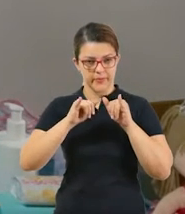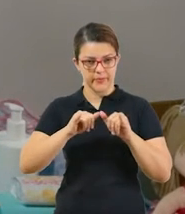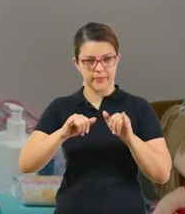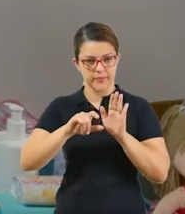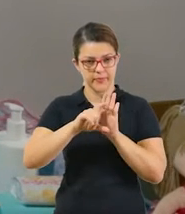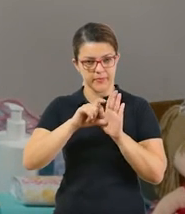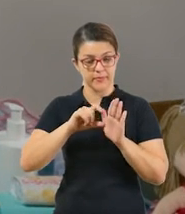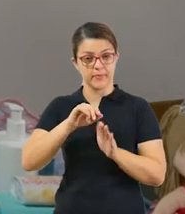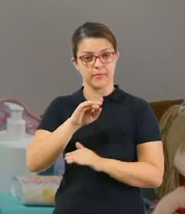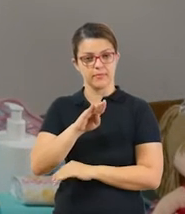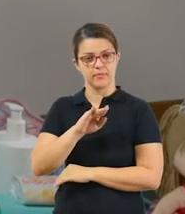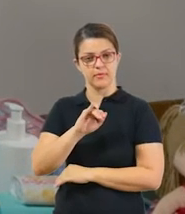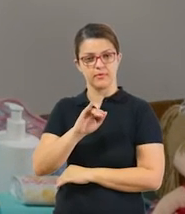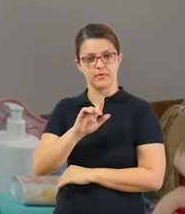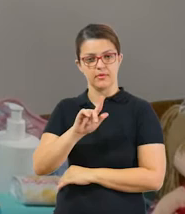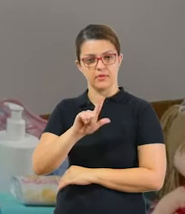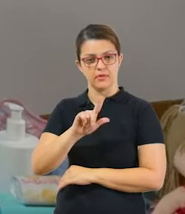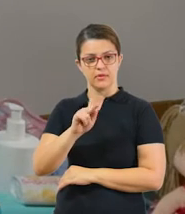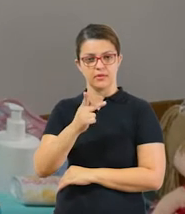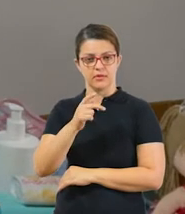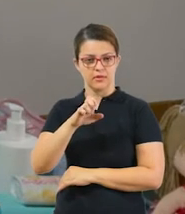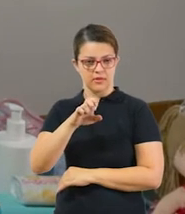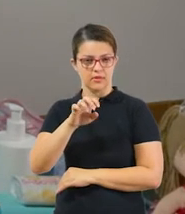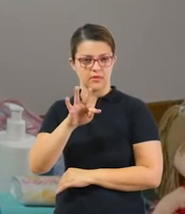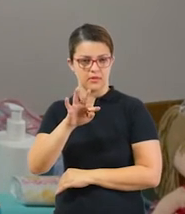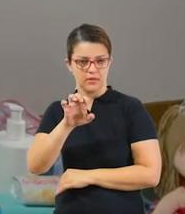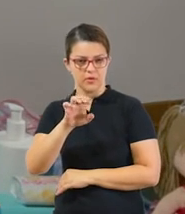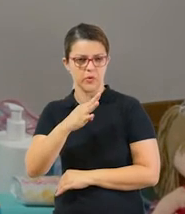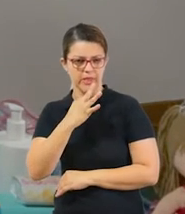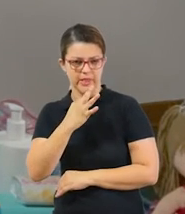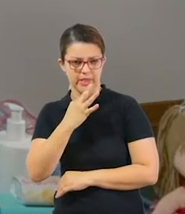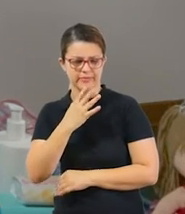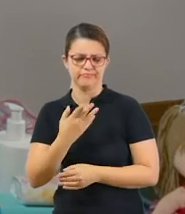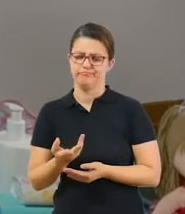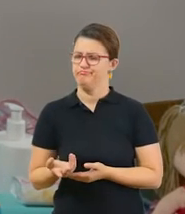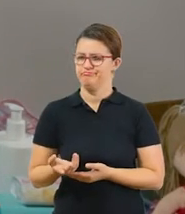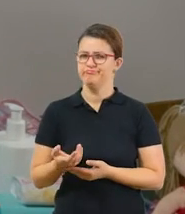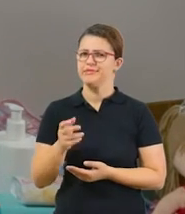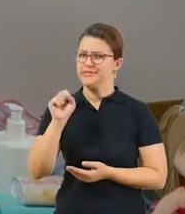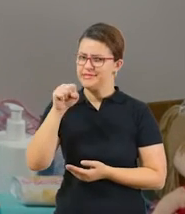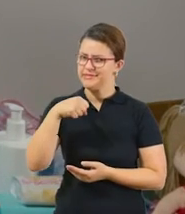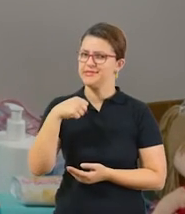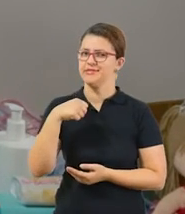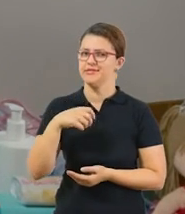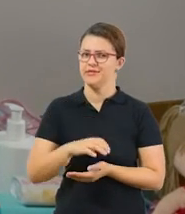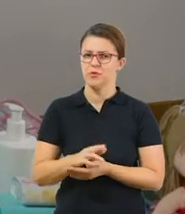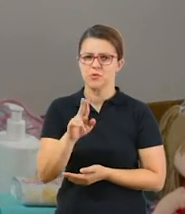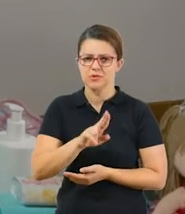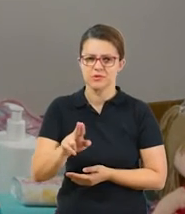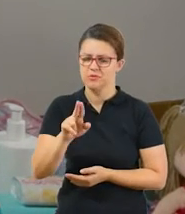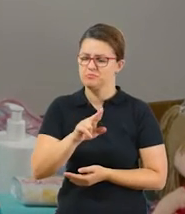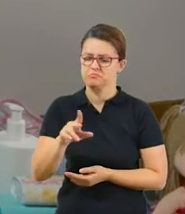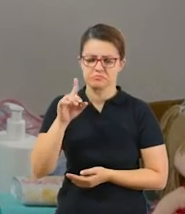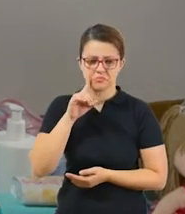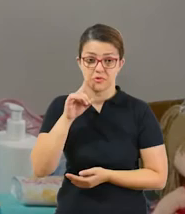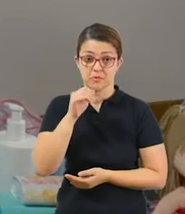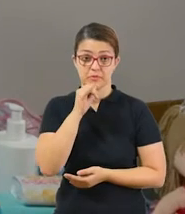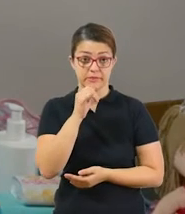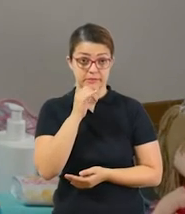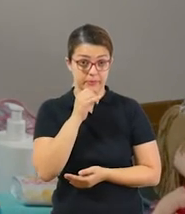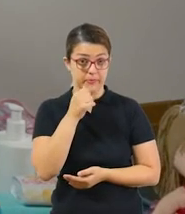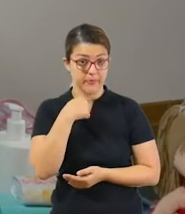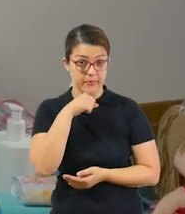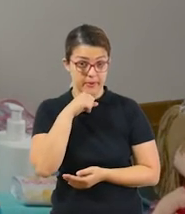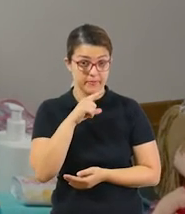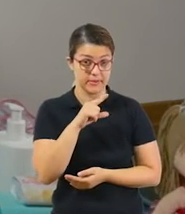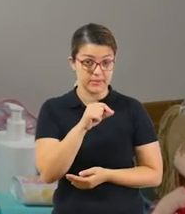esse gênero textual? Acredito que sim. Bilhete é algo que nós utilizamos a vida toda. Ou seja, para quando a mamãe vai sair,